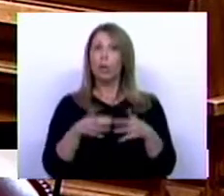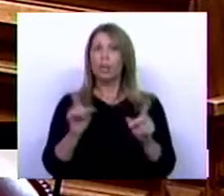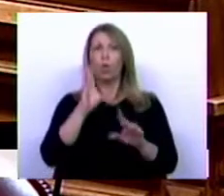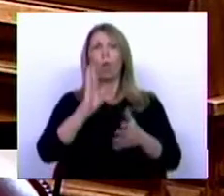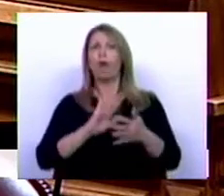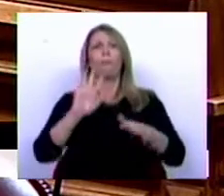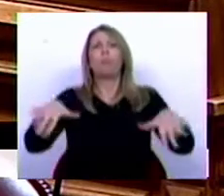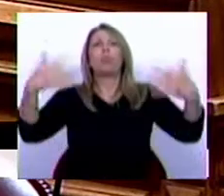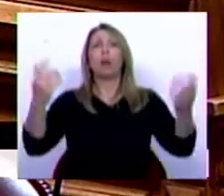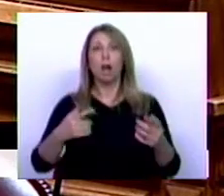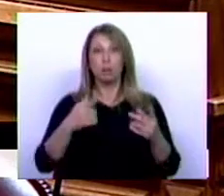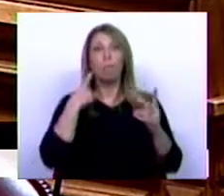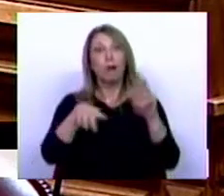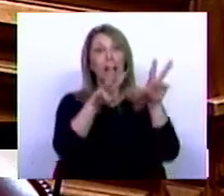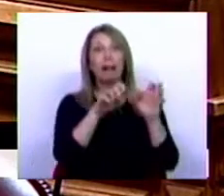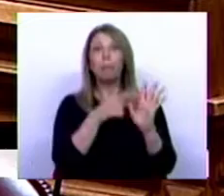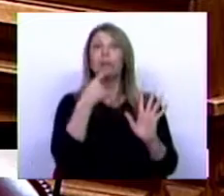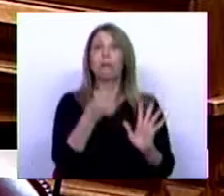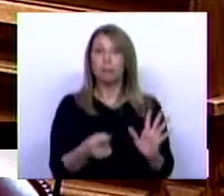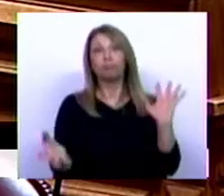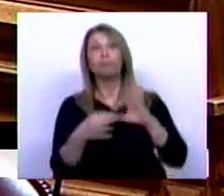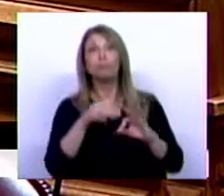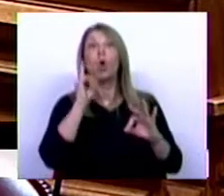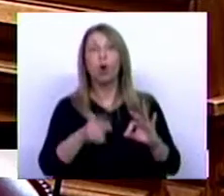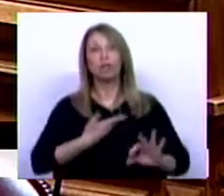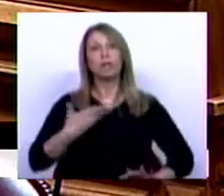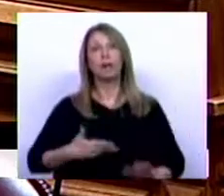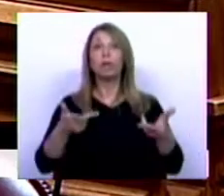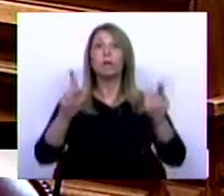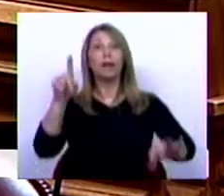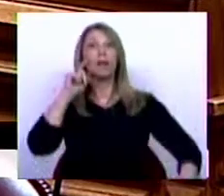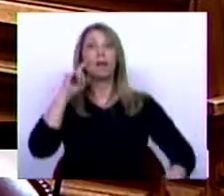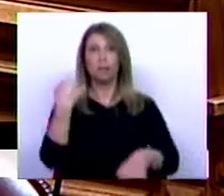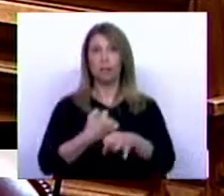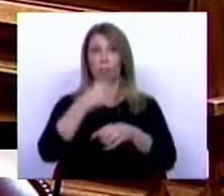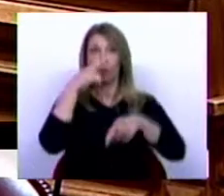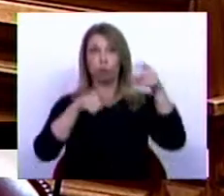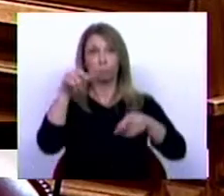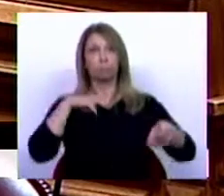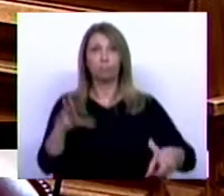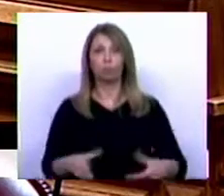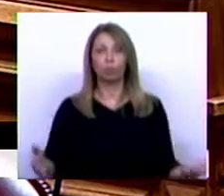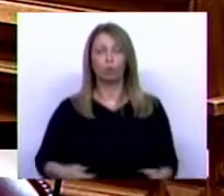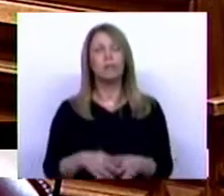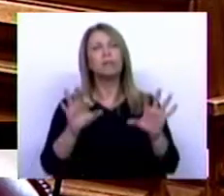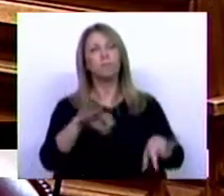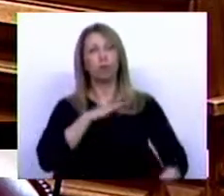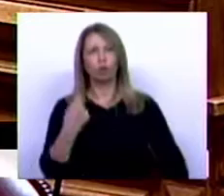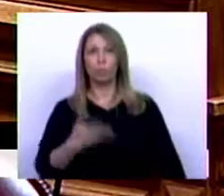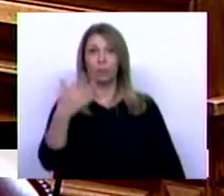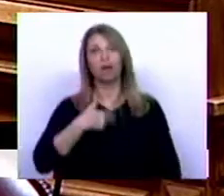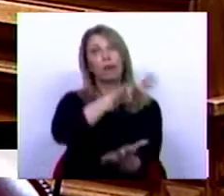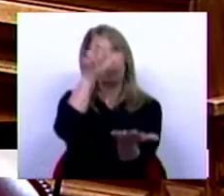no capítulo que diz respeito aos direitos, liberdades e garantias dos trabalhadores portugueses. E, portanto, termino, Sr. Presidente, com a aprovação